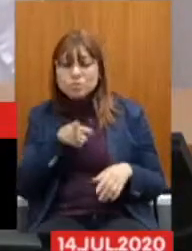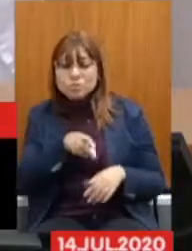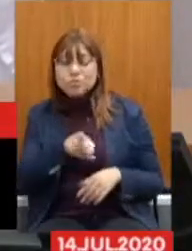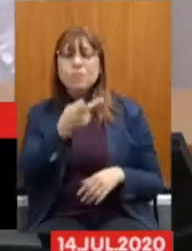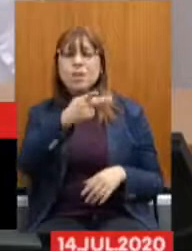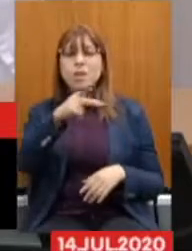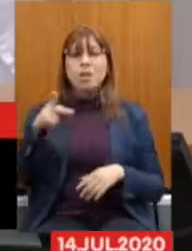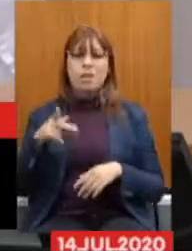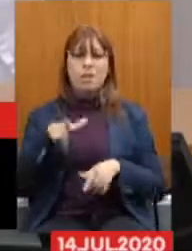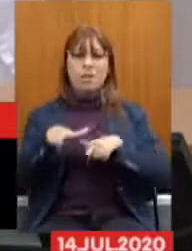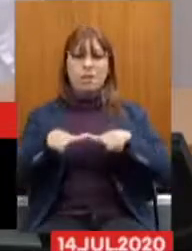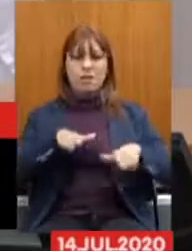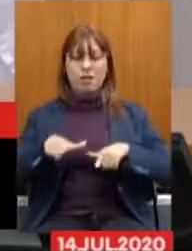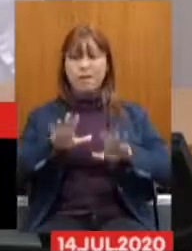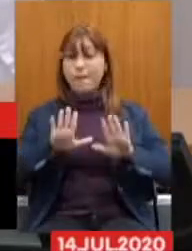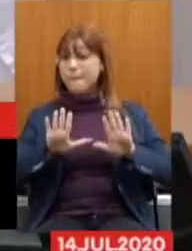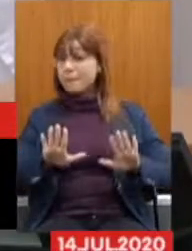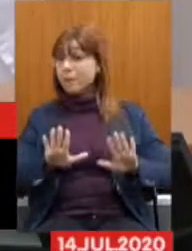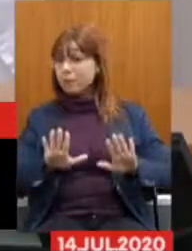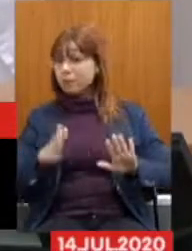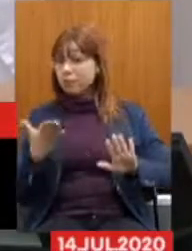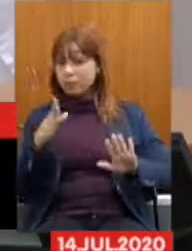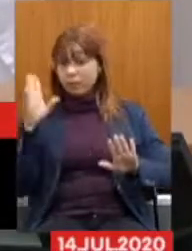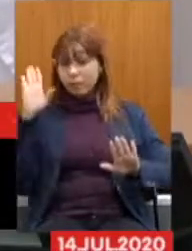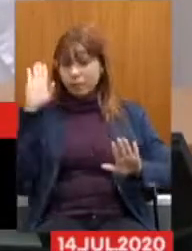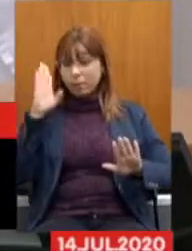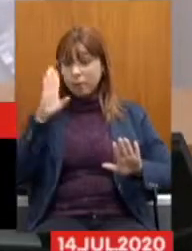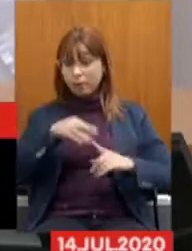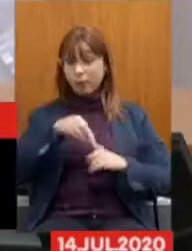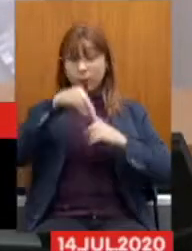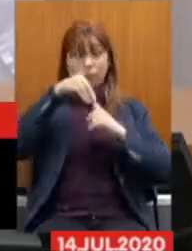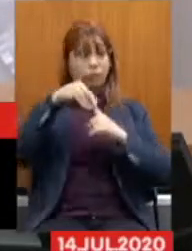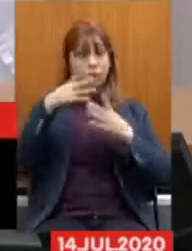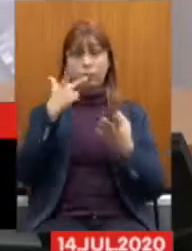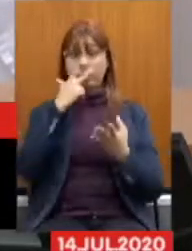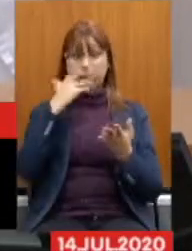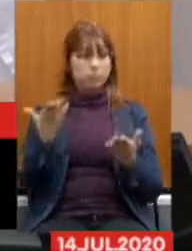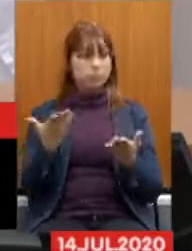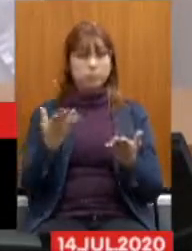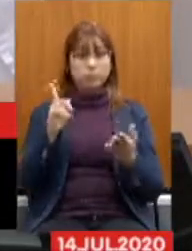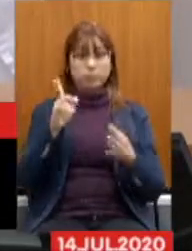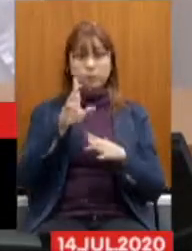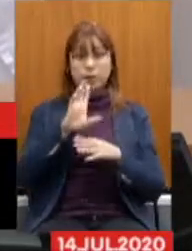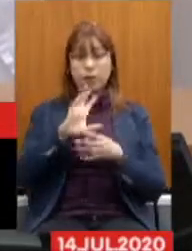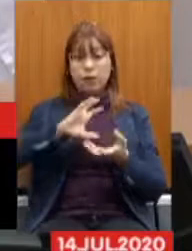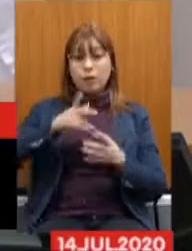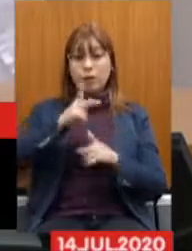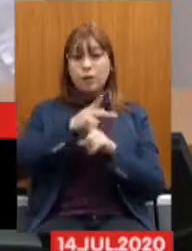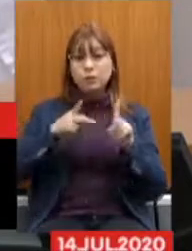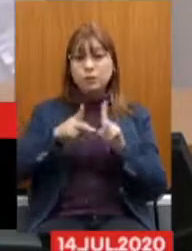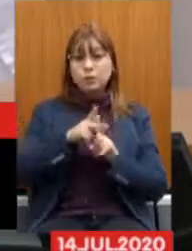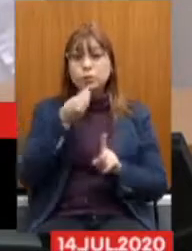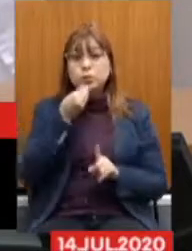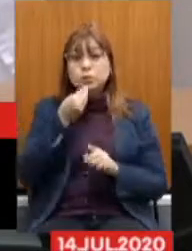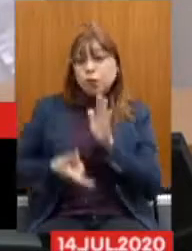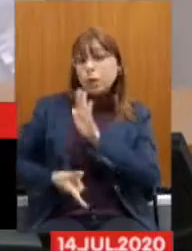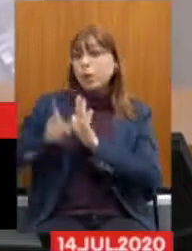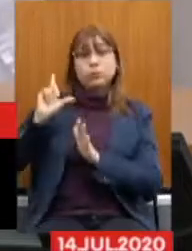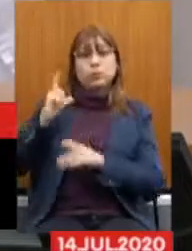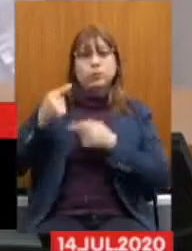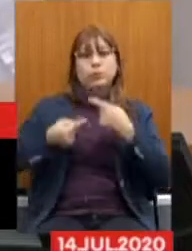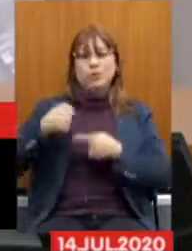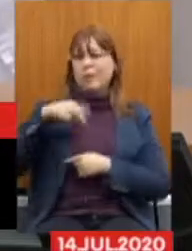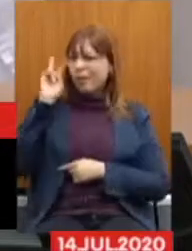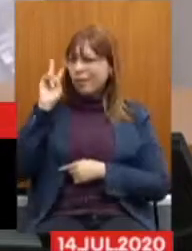Mas não A prioridade passa a ser Uma reforma da Previdência Que podia ter sido discutida Muito antes Eu me